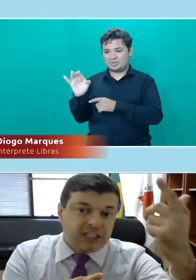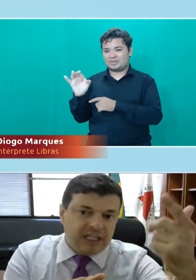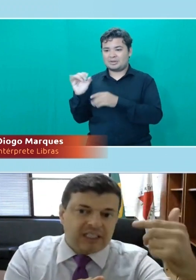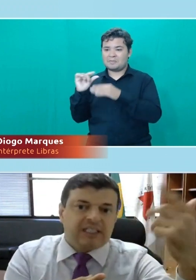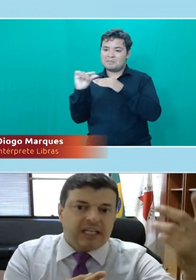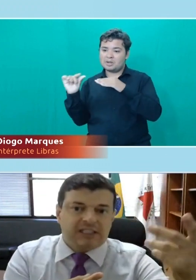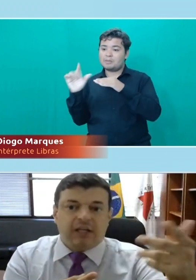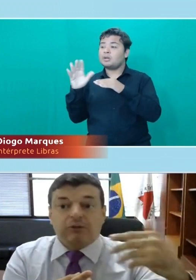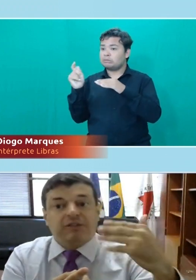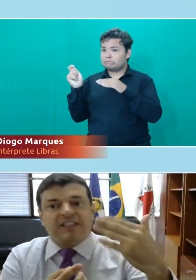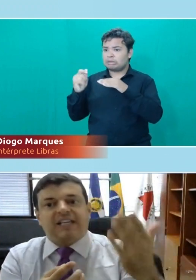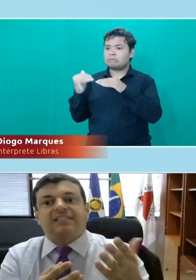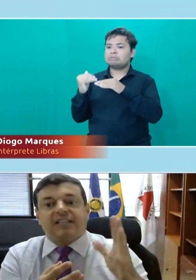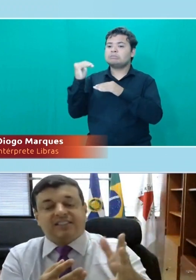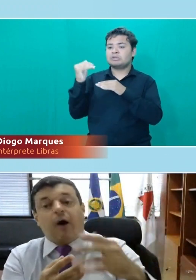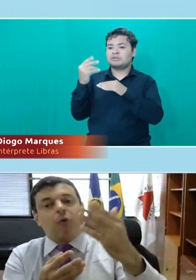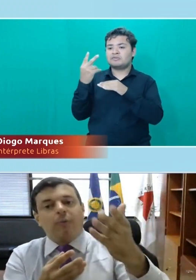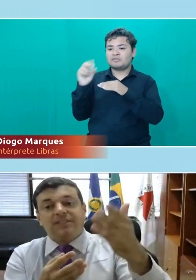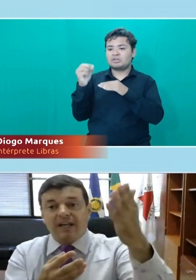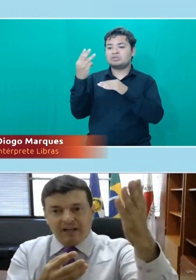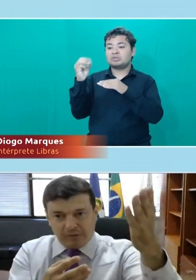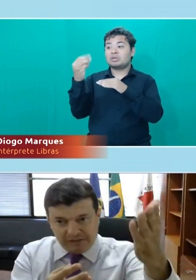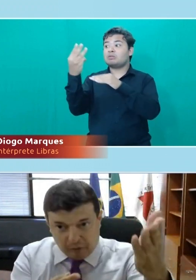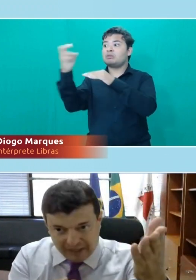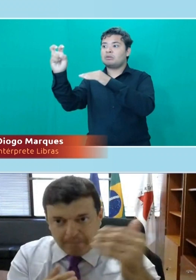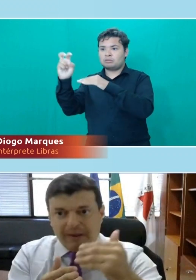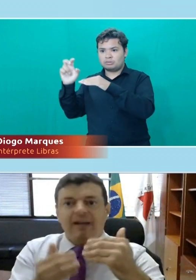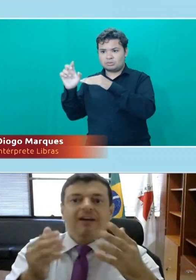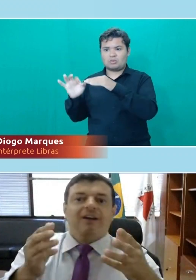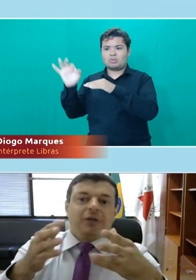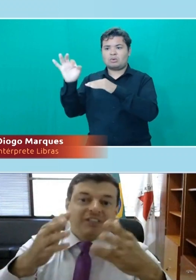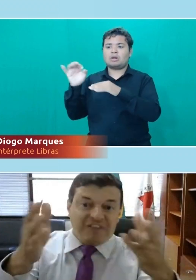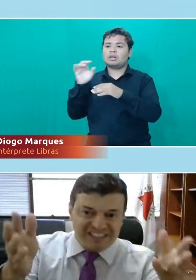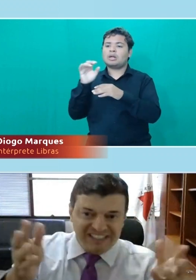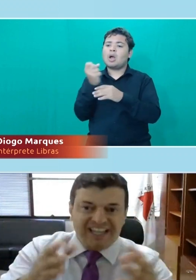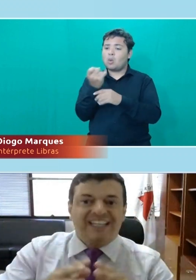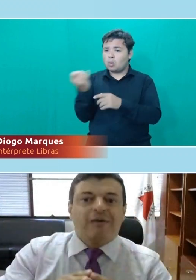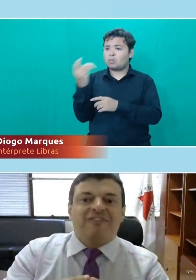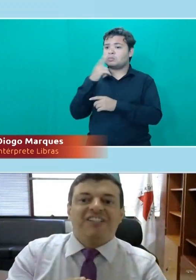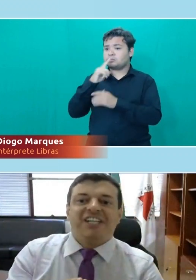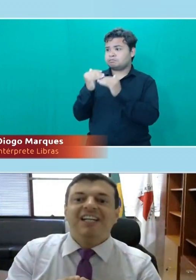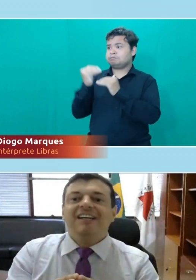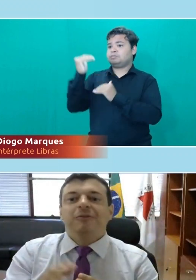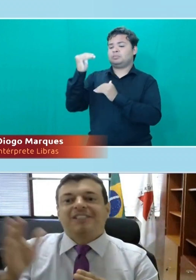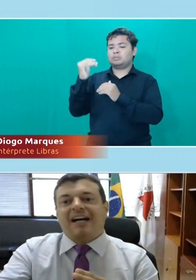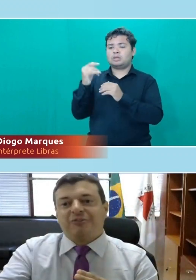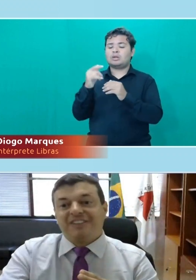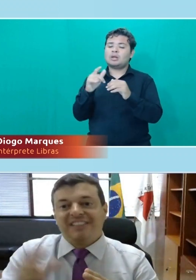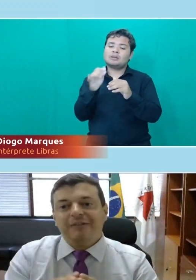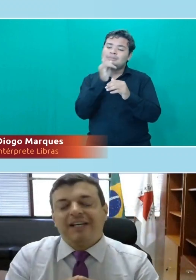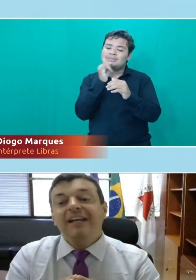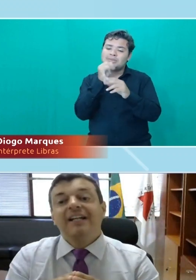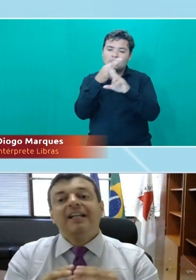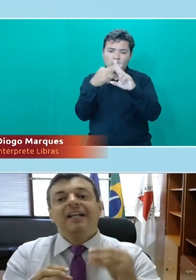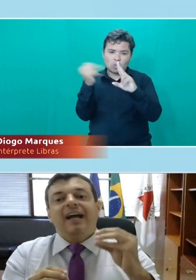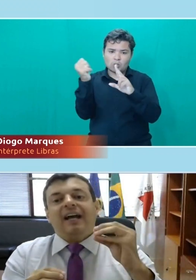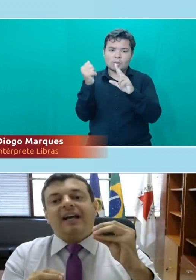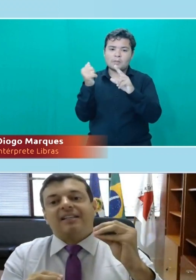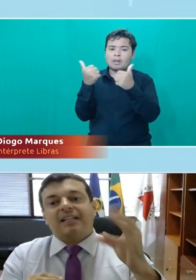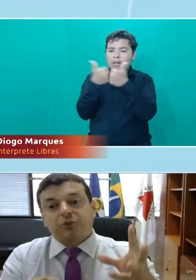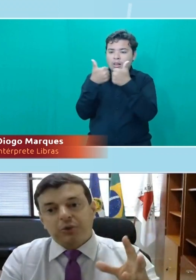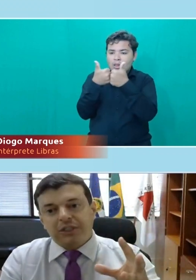eu posso pôr 20%, 30%, 35%, as universidades, algumas, inclusive a UNB, nossa vizinha aqui da UFG, no Estado, vizinho aqui,